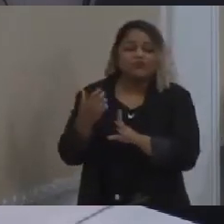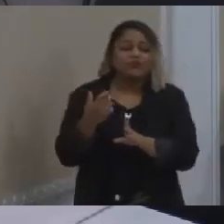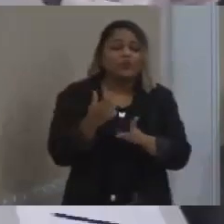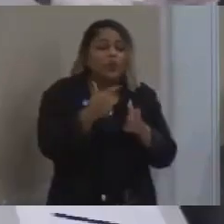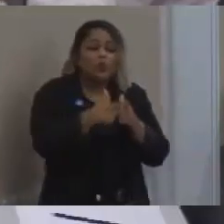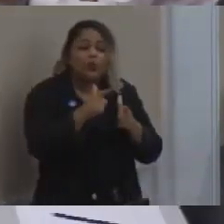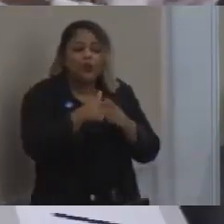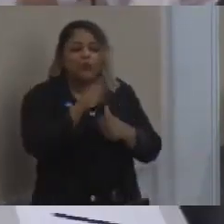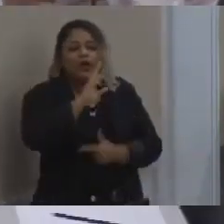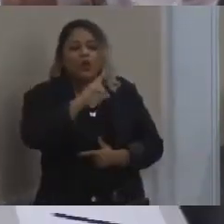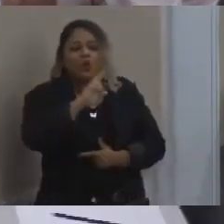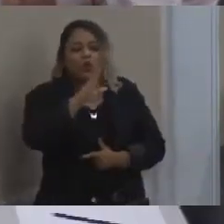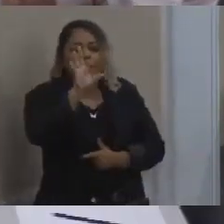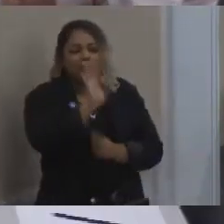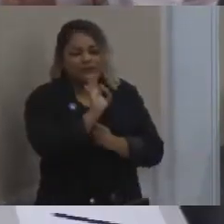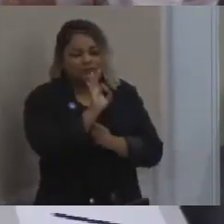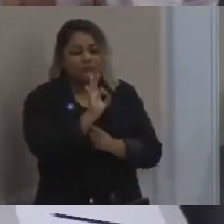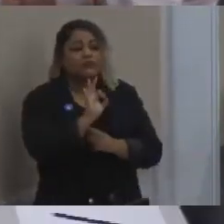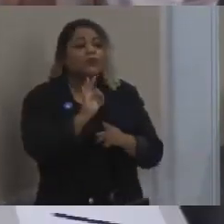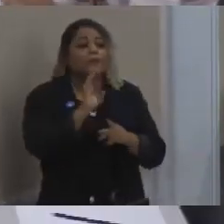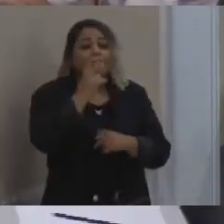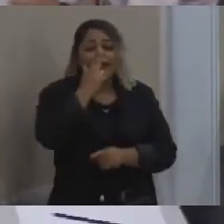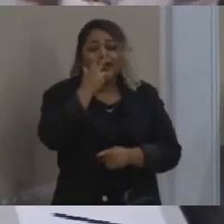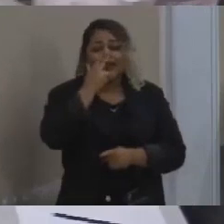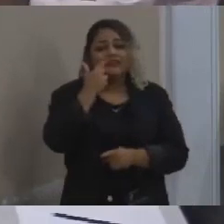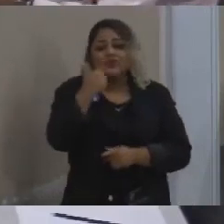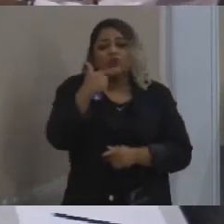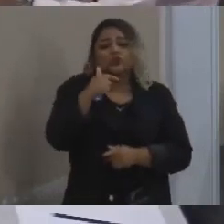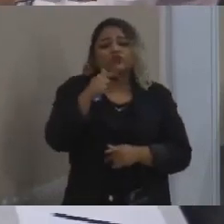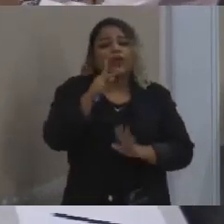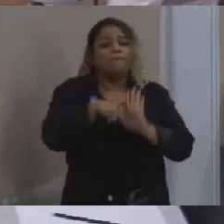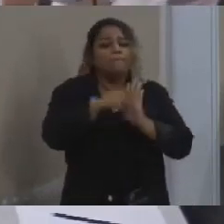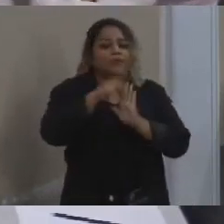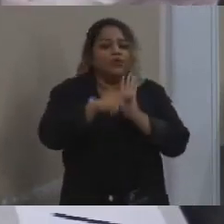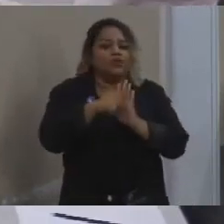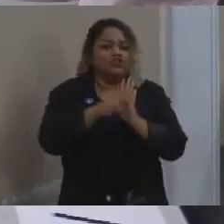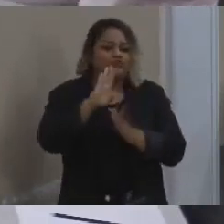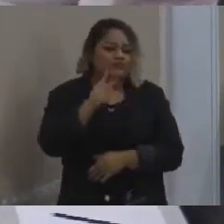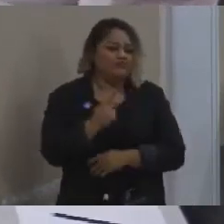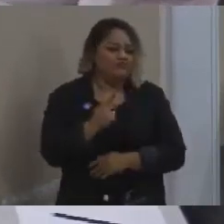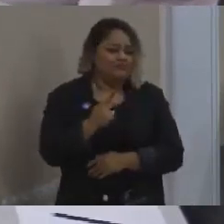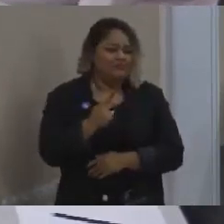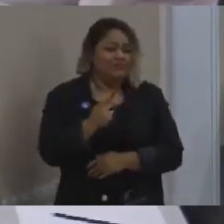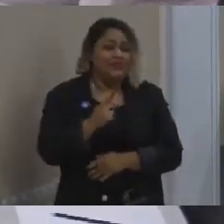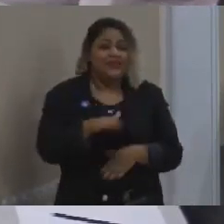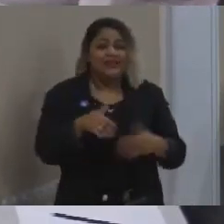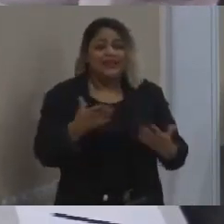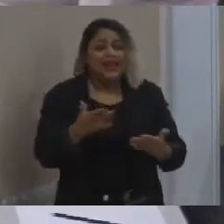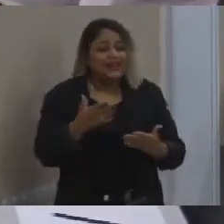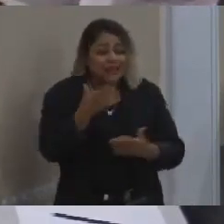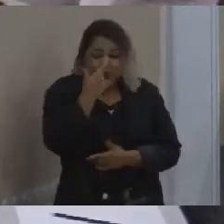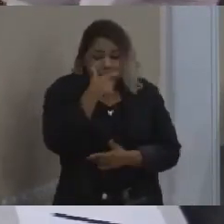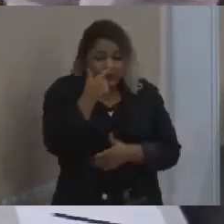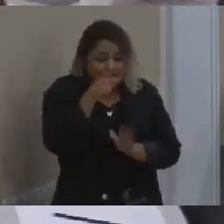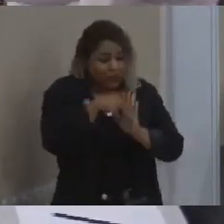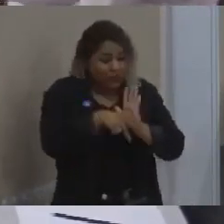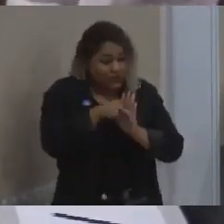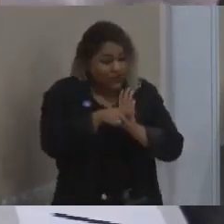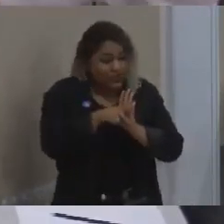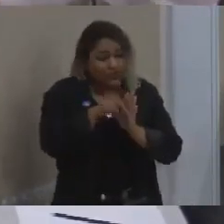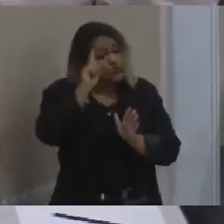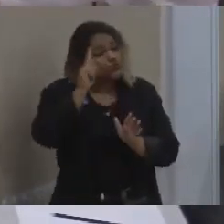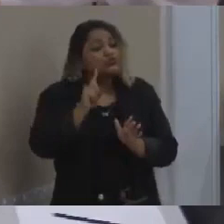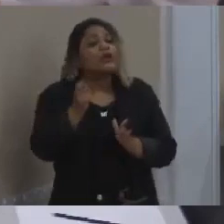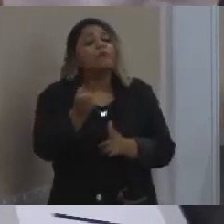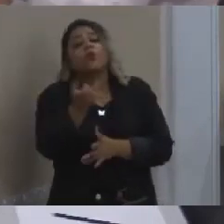parece que não existe um projeto para a cidade, e a gente, se não tendo um projeto, a gente não sabe nem quanto precisaria de gastar. Se você chutar que é 1